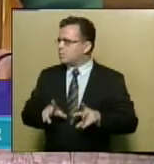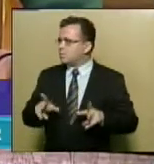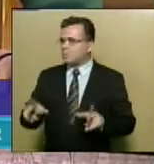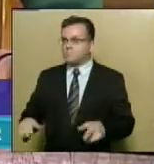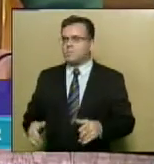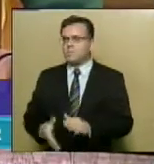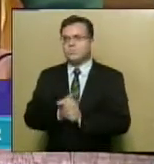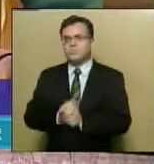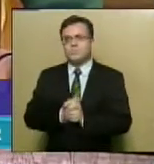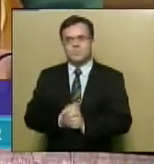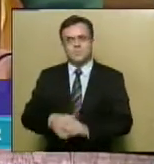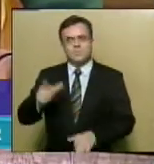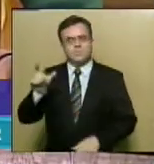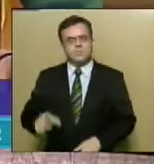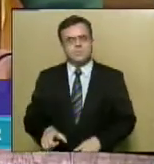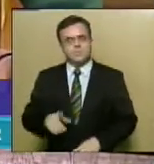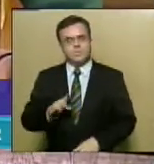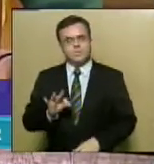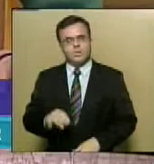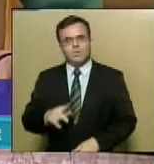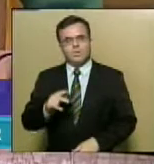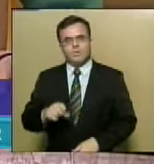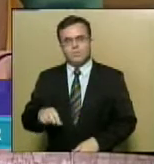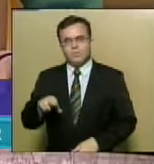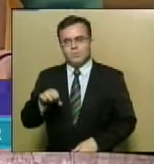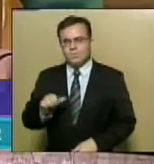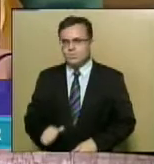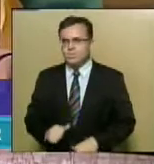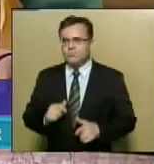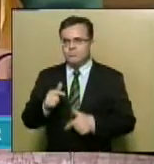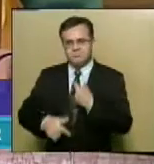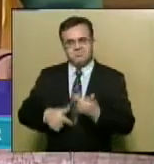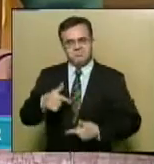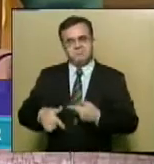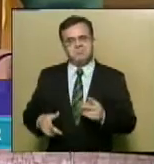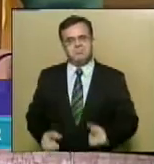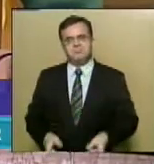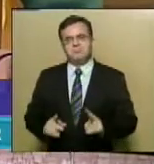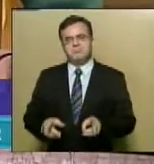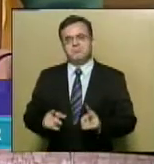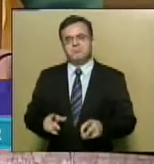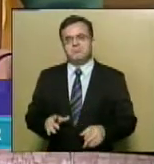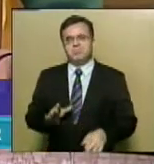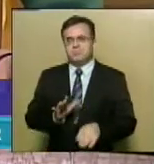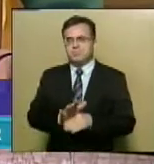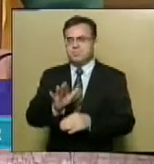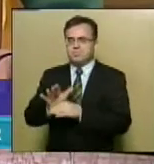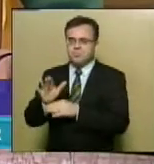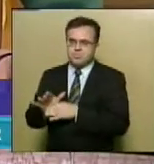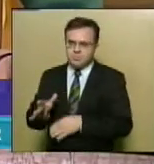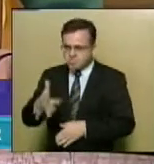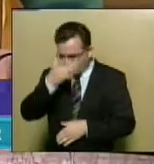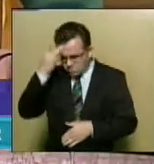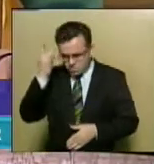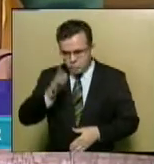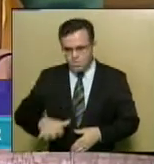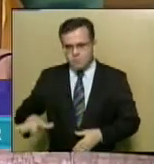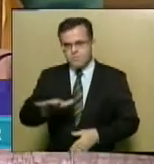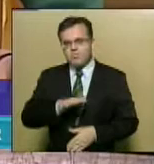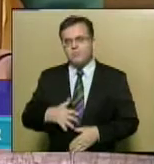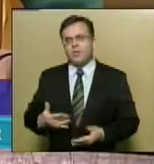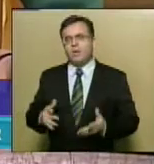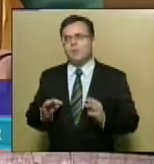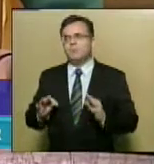honraria, D. José Vicente Tavra, que doaram o melhor de suas vidas, transformando a realidade de homens, mulheres, crianças e idosos,